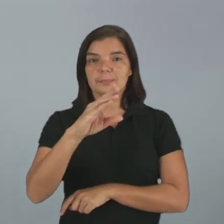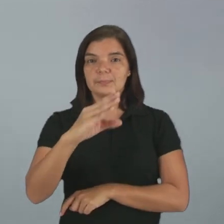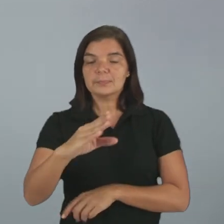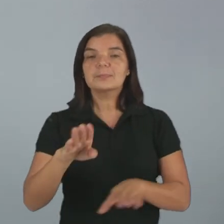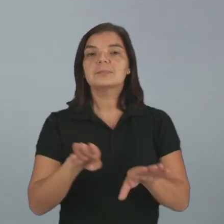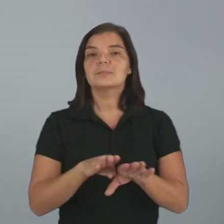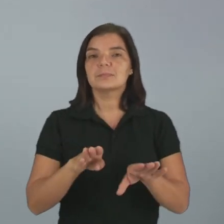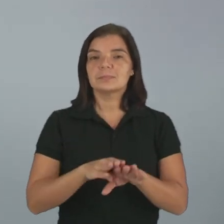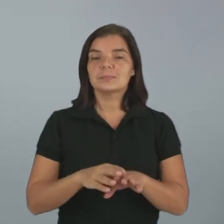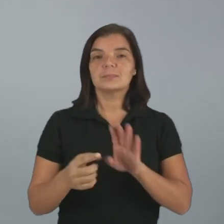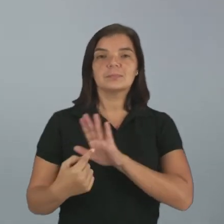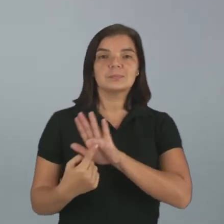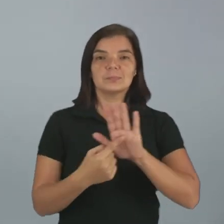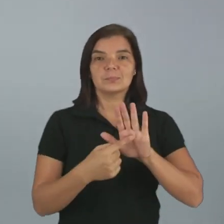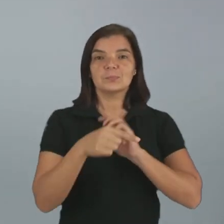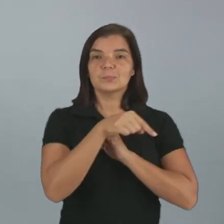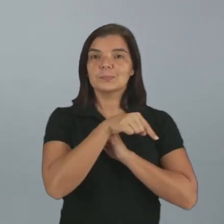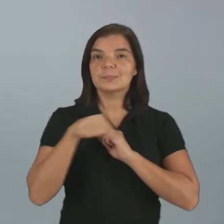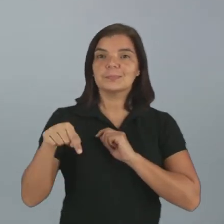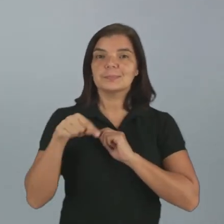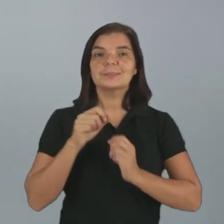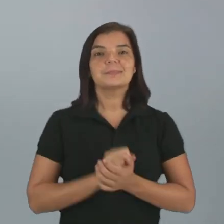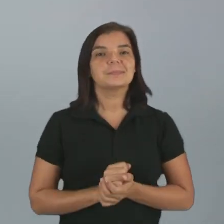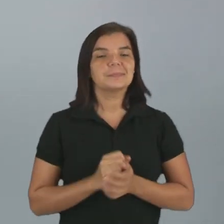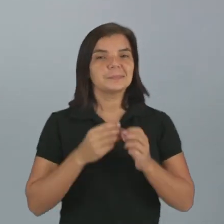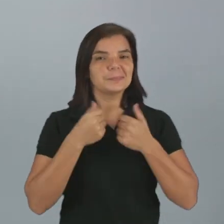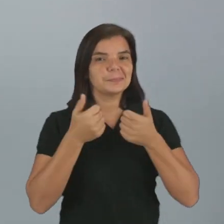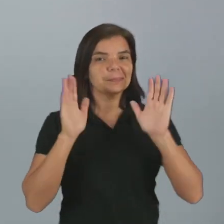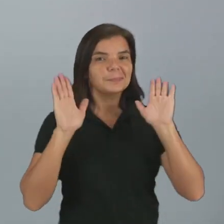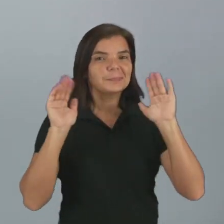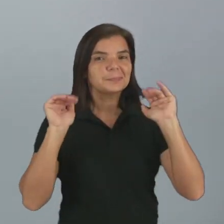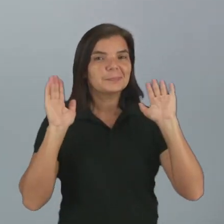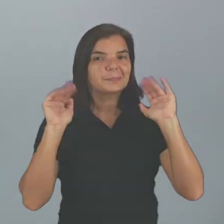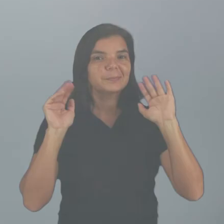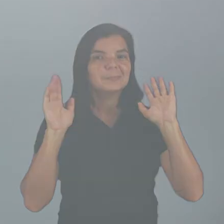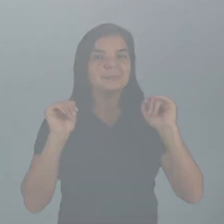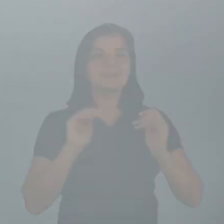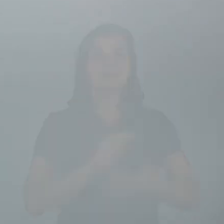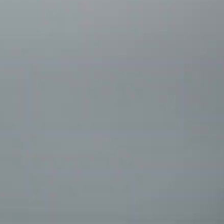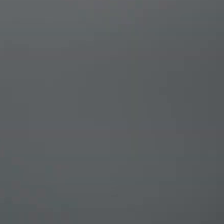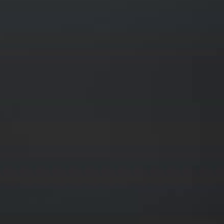Eduque, que está aparecendo aqui neste link. Tudo bem? Tchau, tchau, crianças!